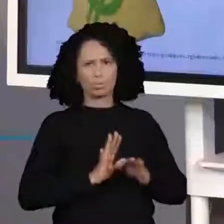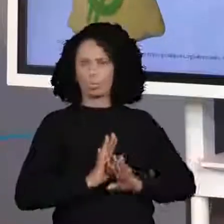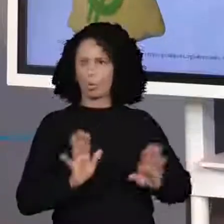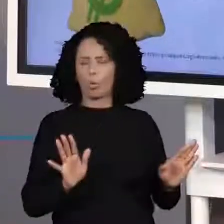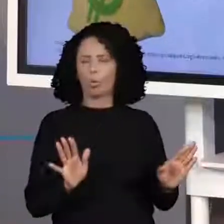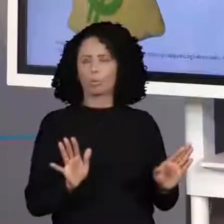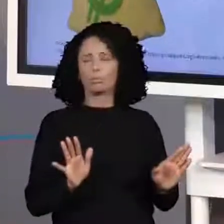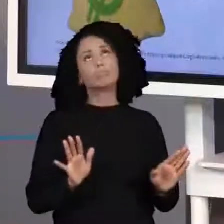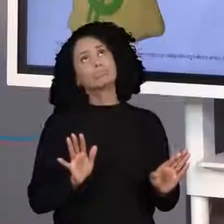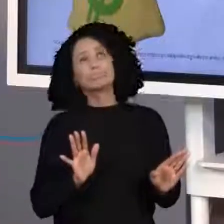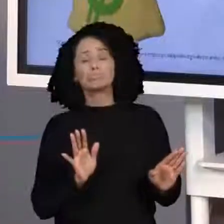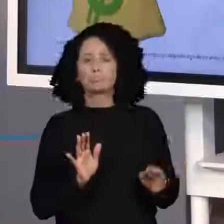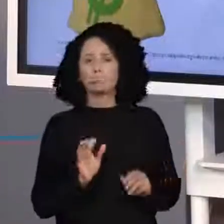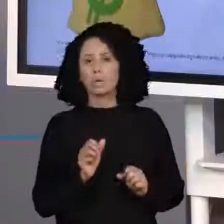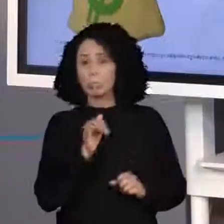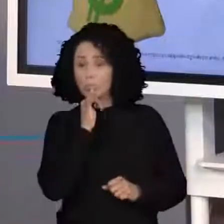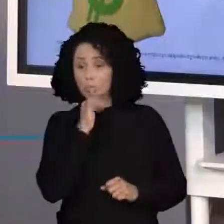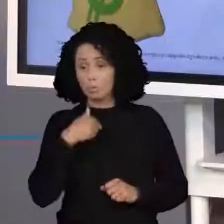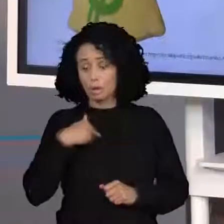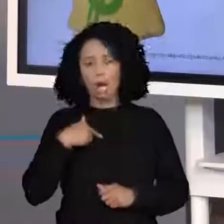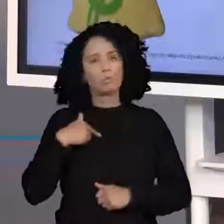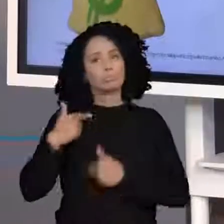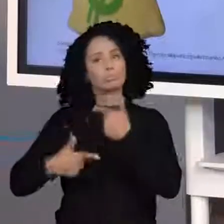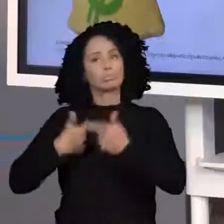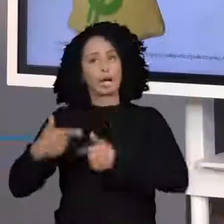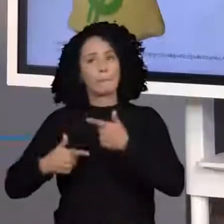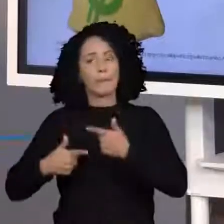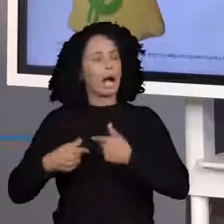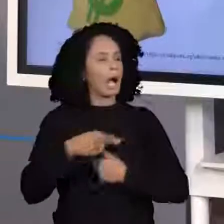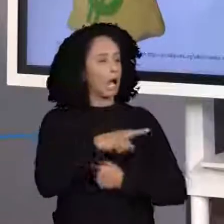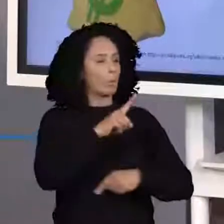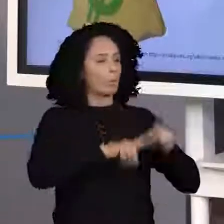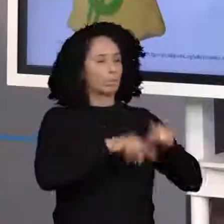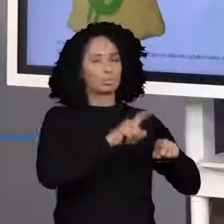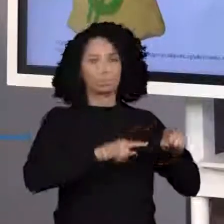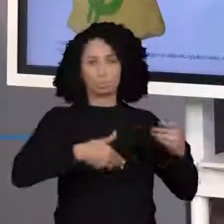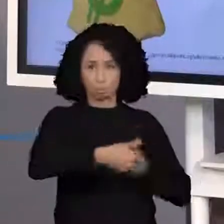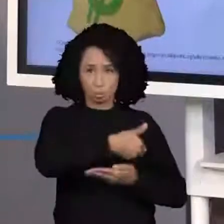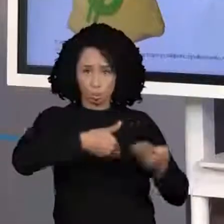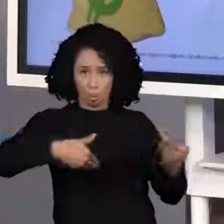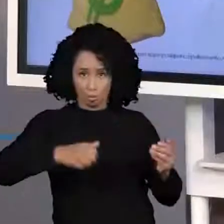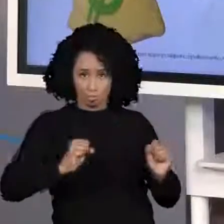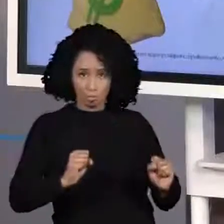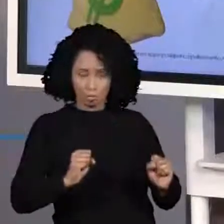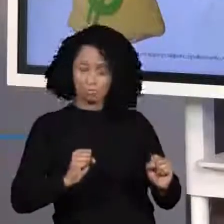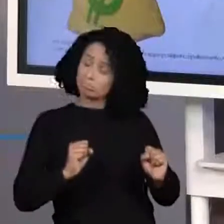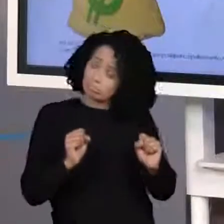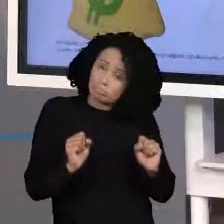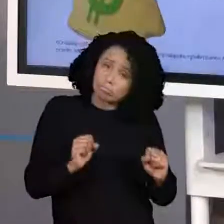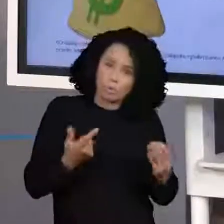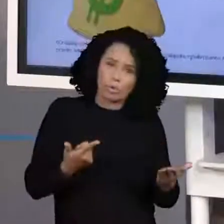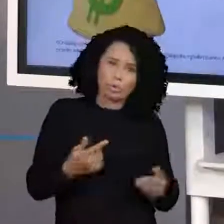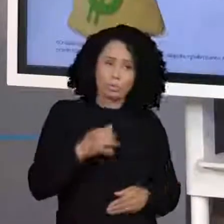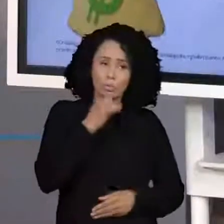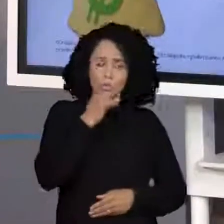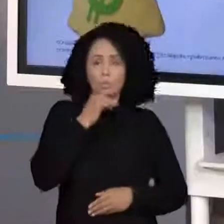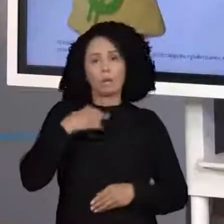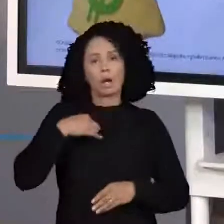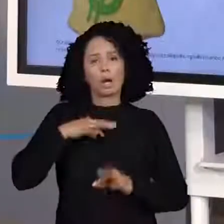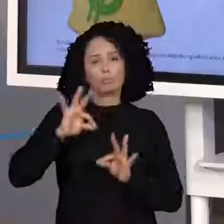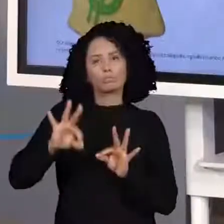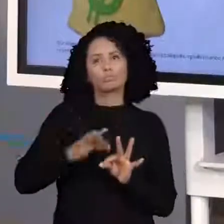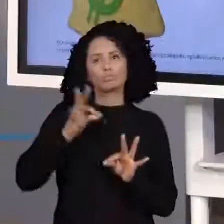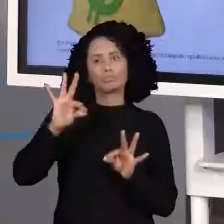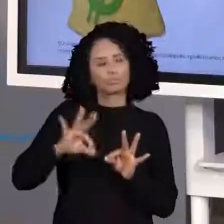serviço por um produto? Também. Vamos supor aí, eu sou uma costureira. Eu costuro. É o meu